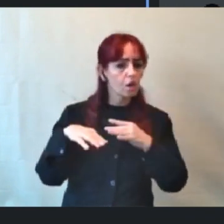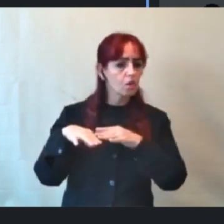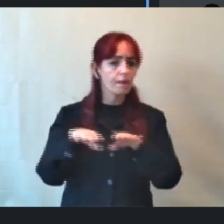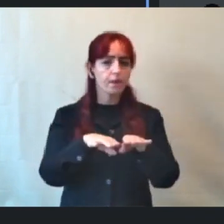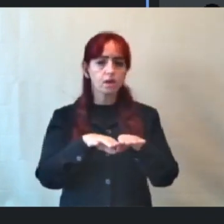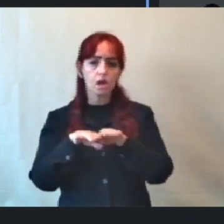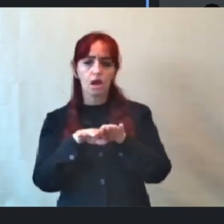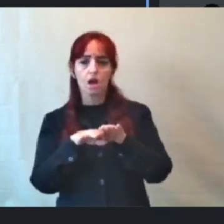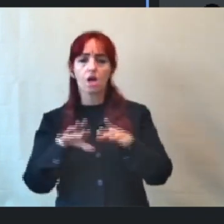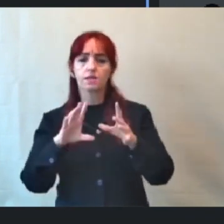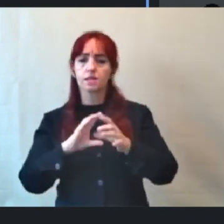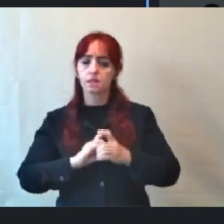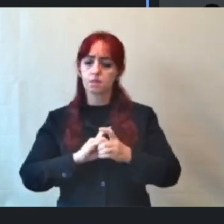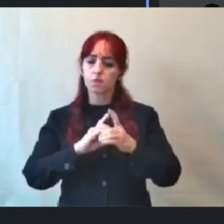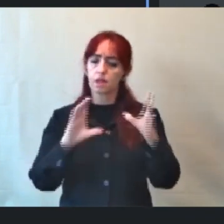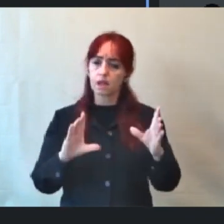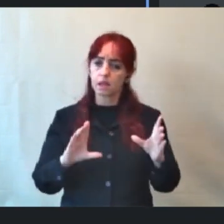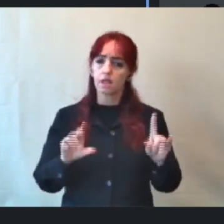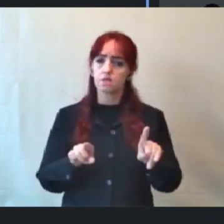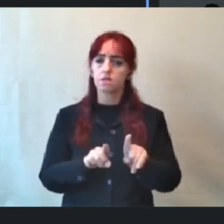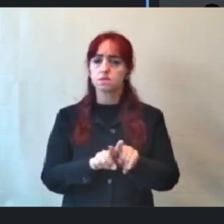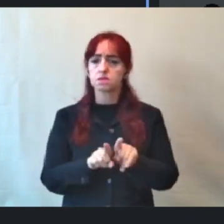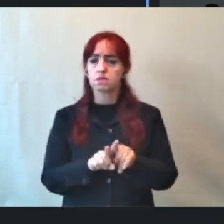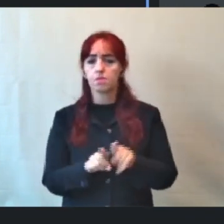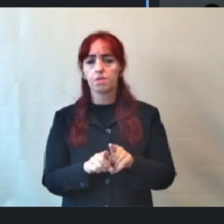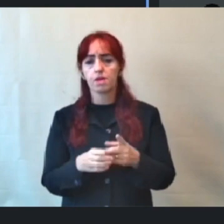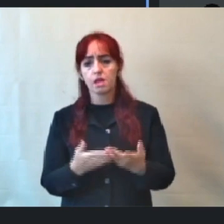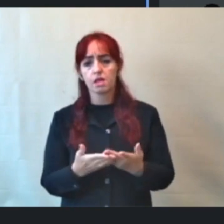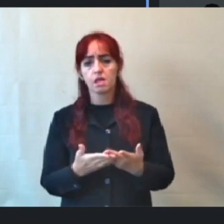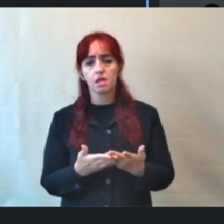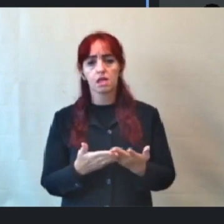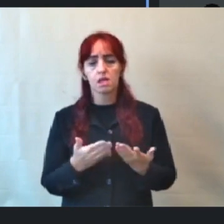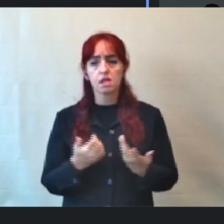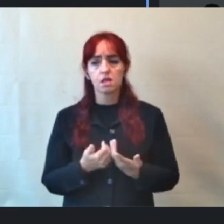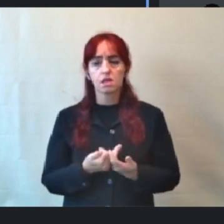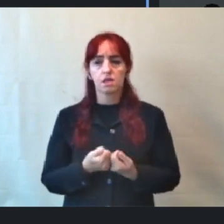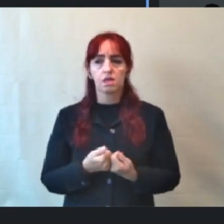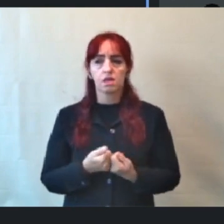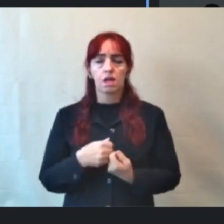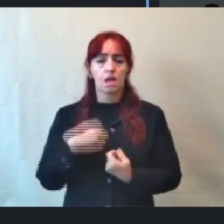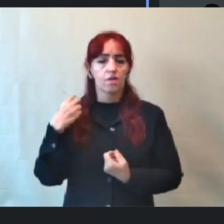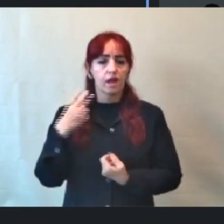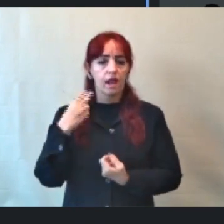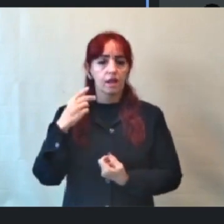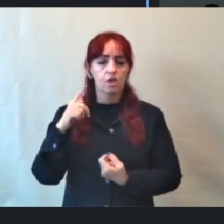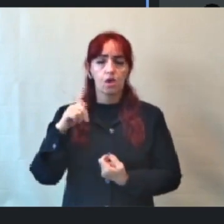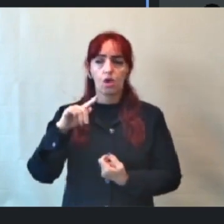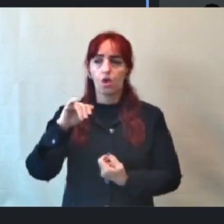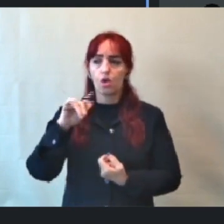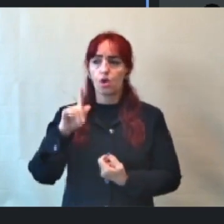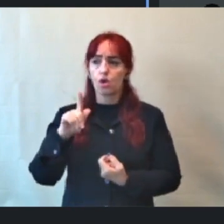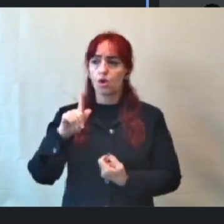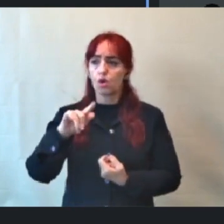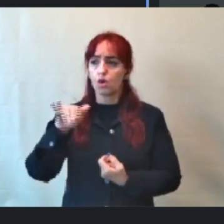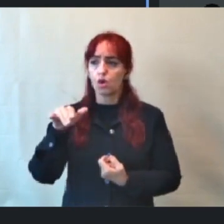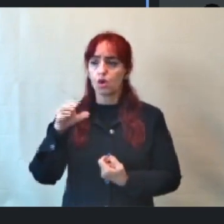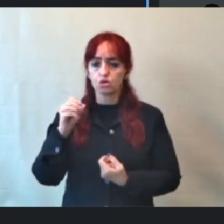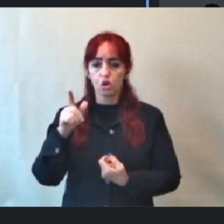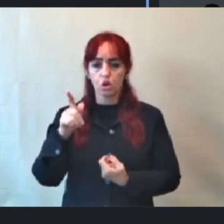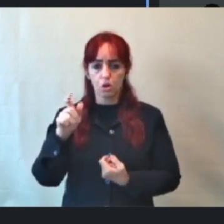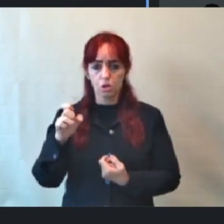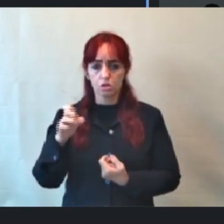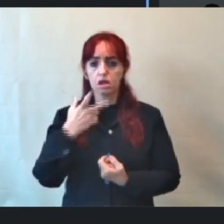democrática, o vereador Jorge falou a respeito aqui da ausência dos